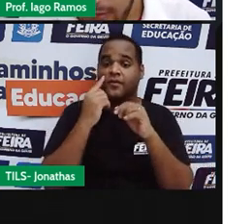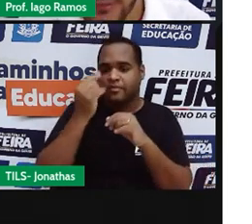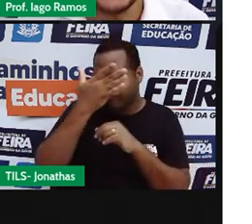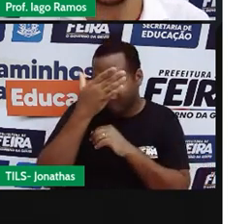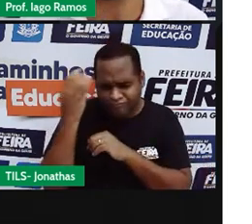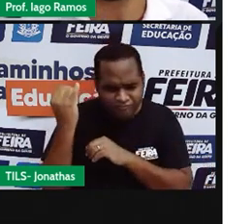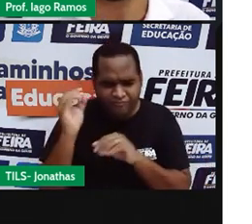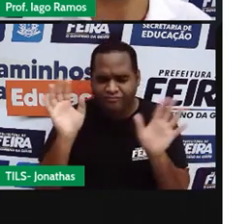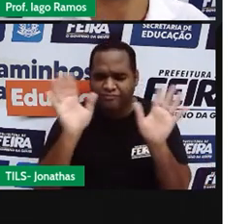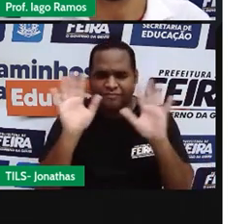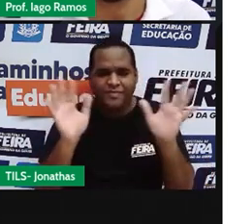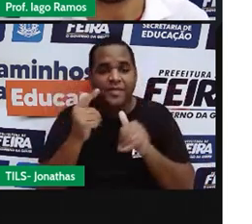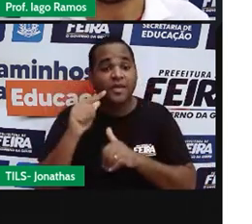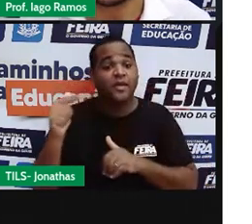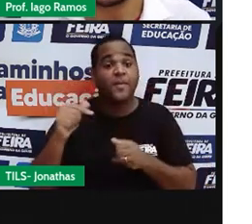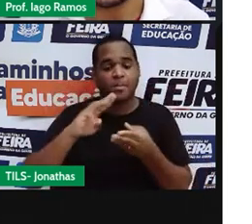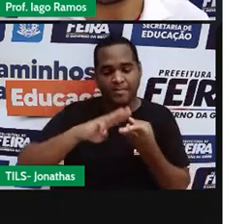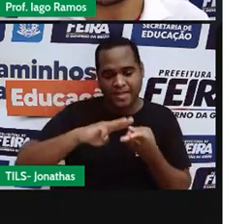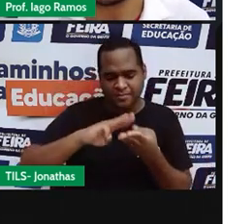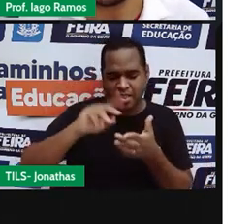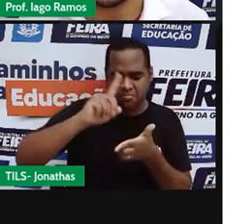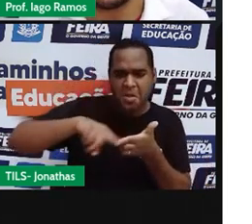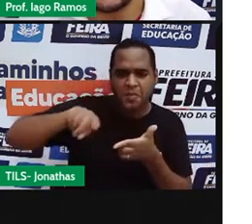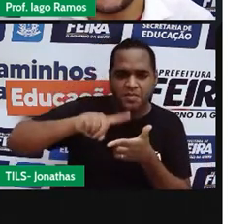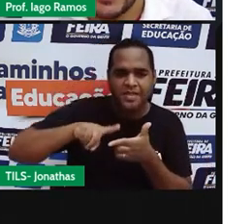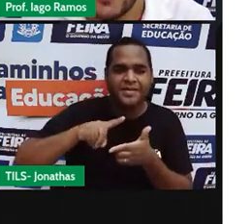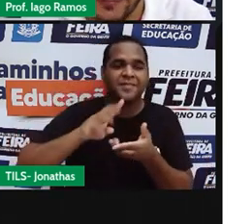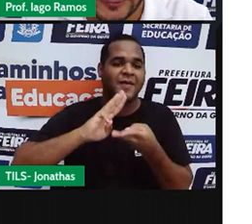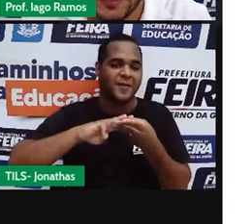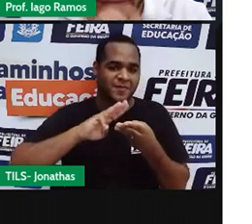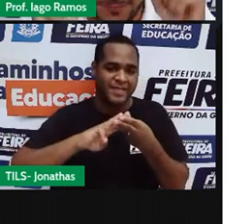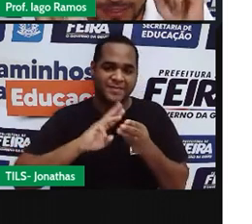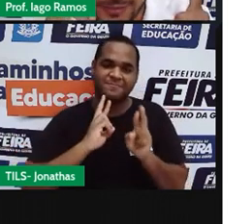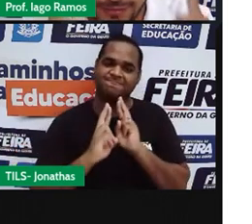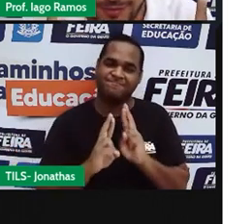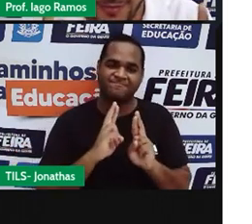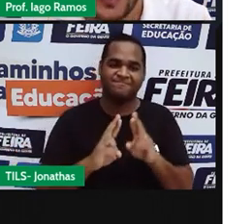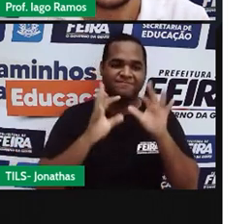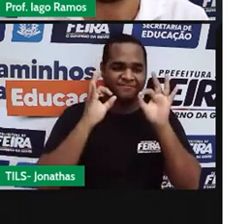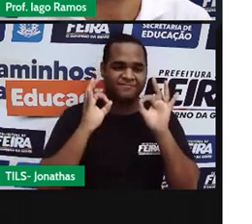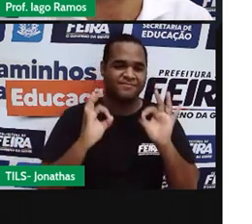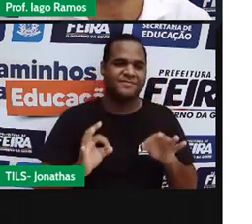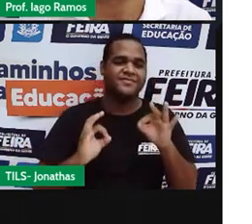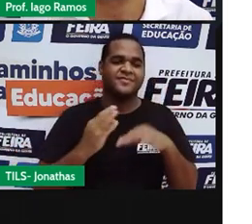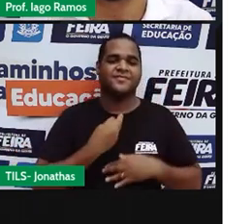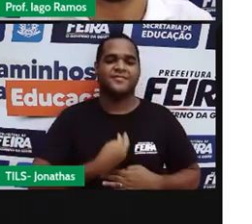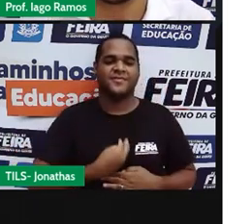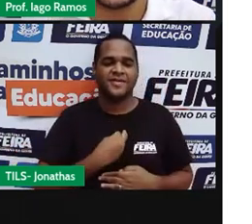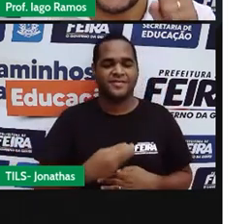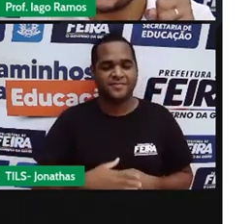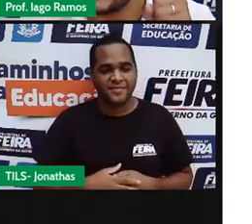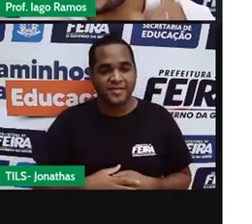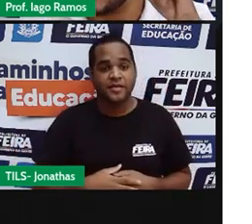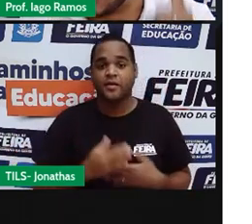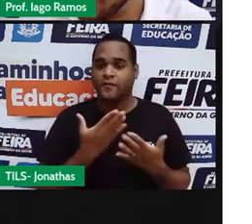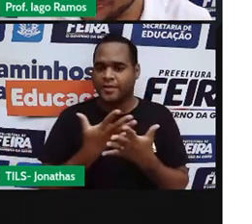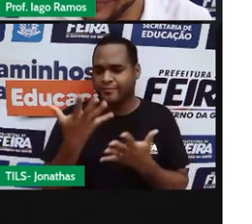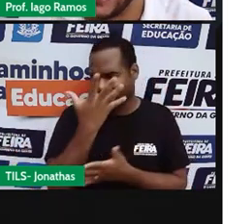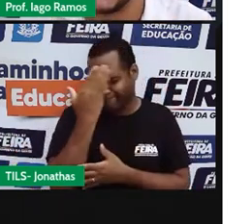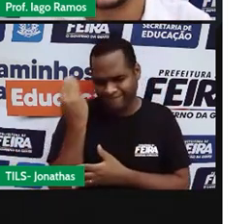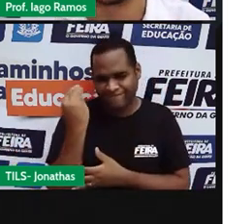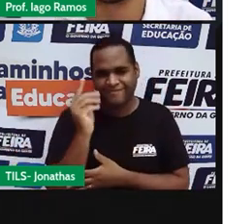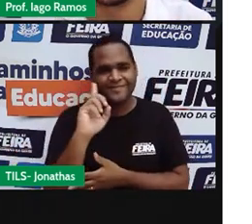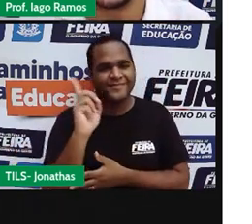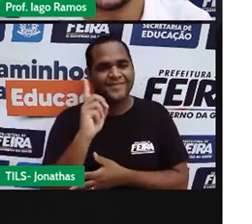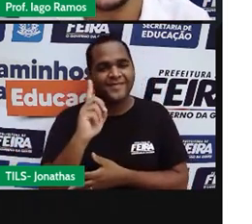nunca, jamais, que matemática não é problema, matemática é solução, não esquece disso não.